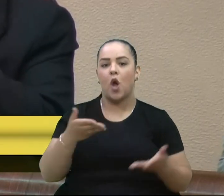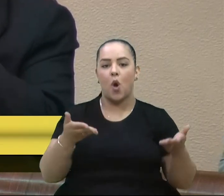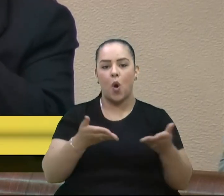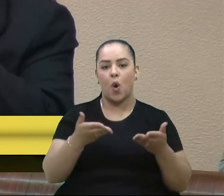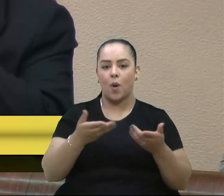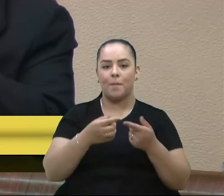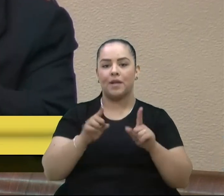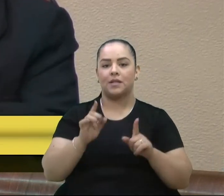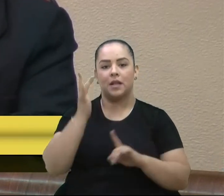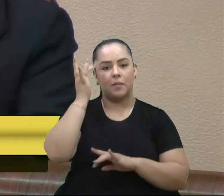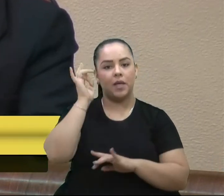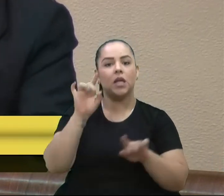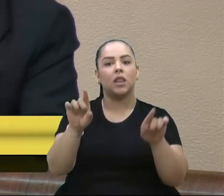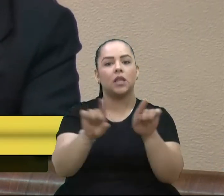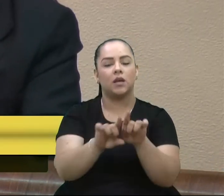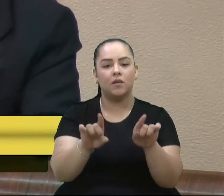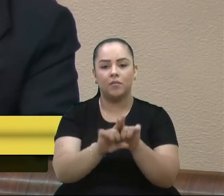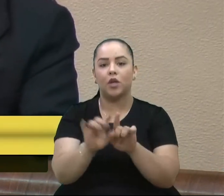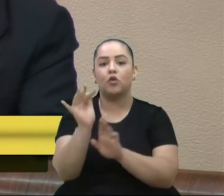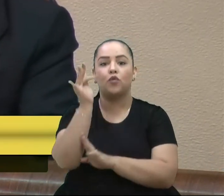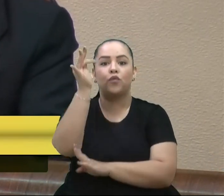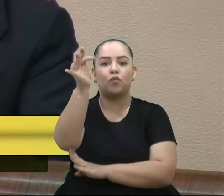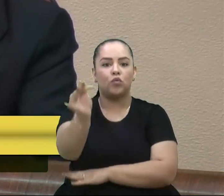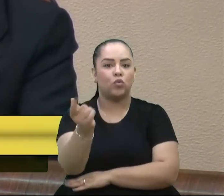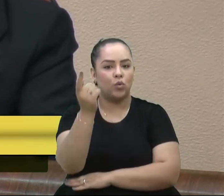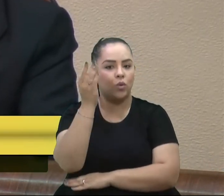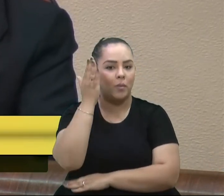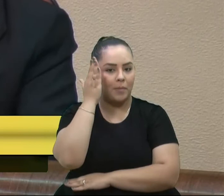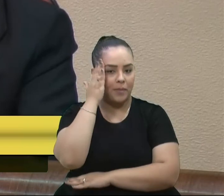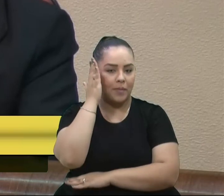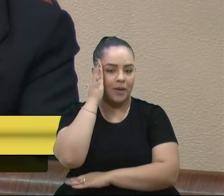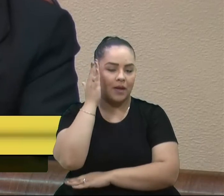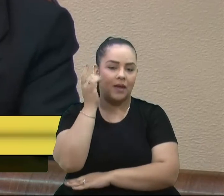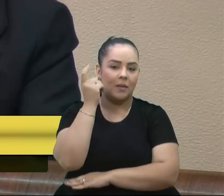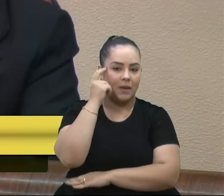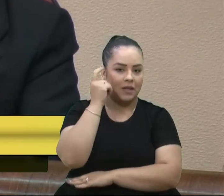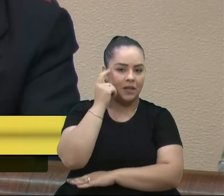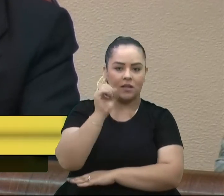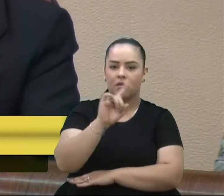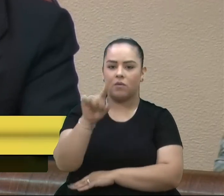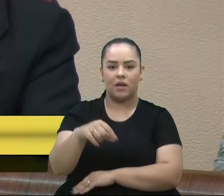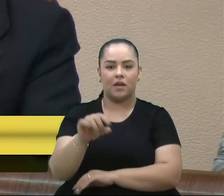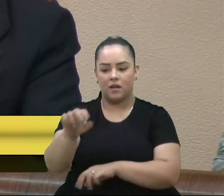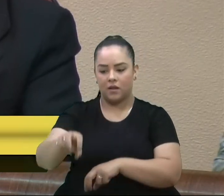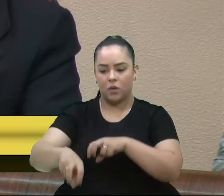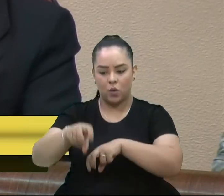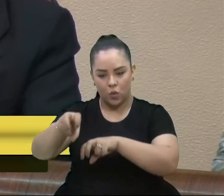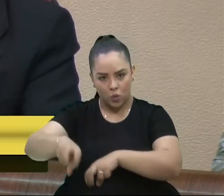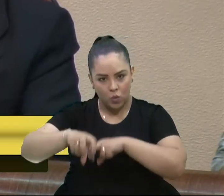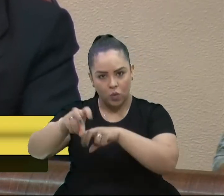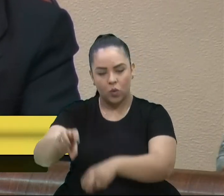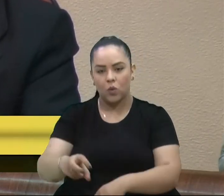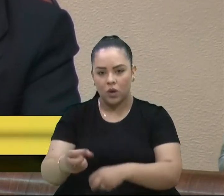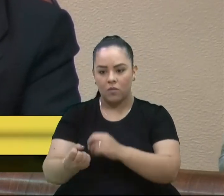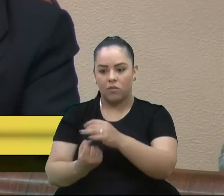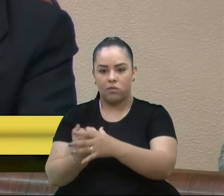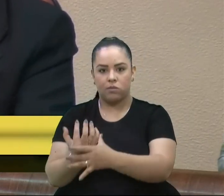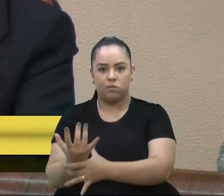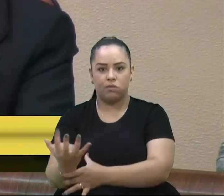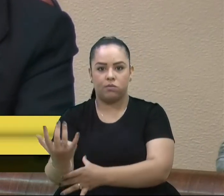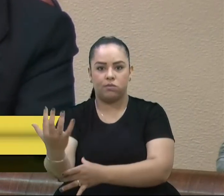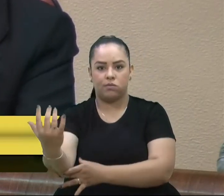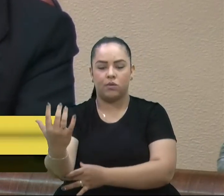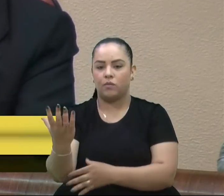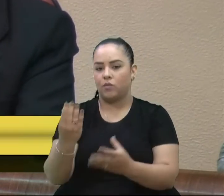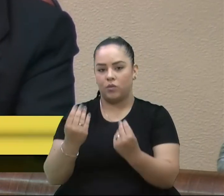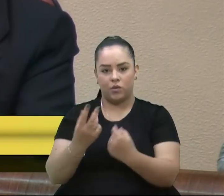amanhã. Nós não podemos pensar apenas na produção em massa da agricultura a preço de devastação